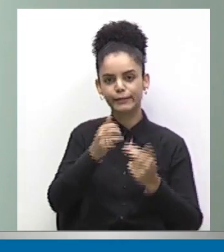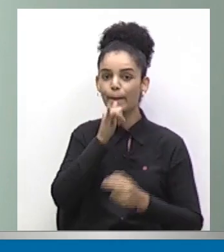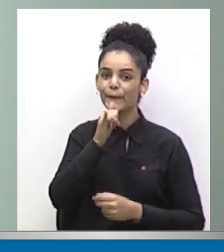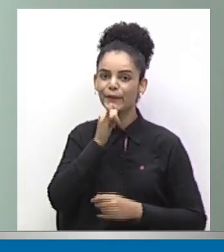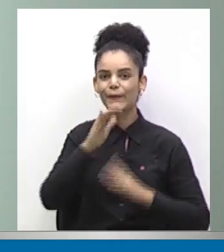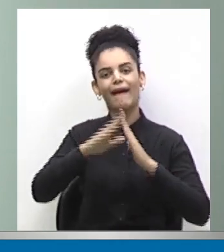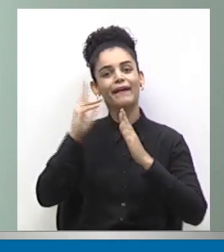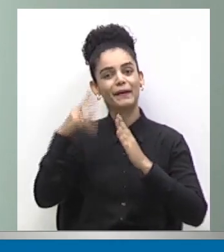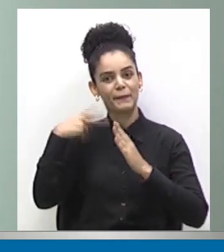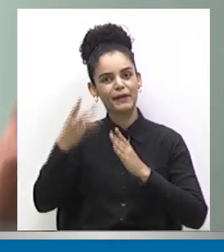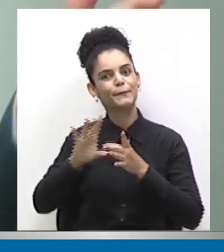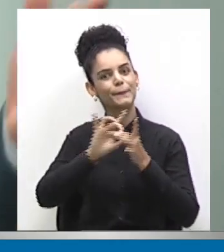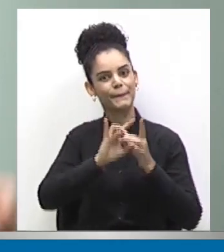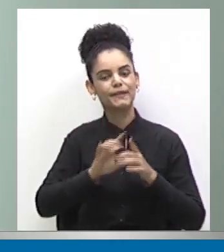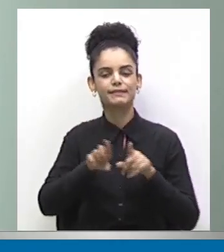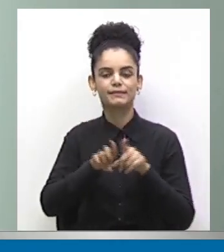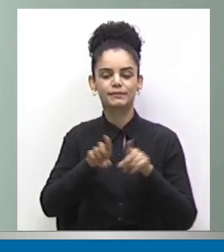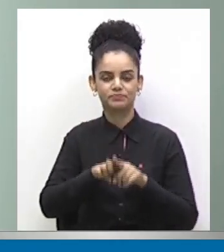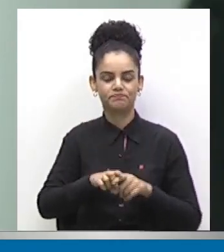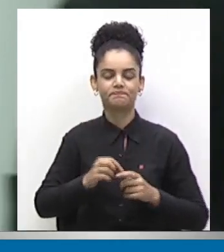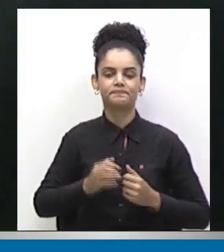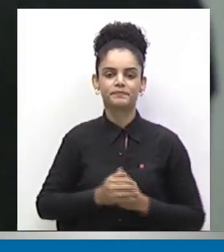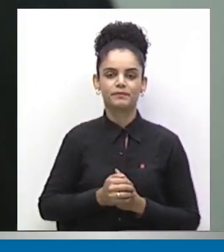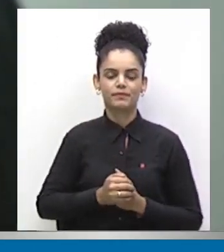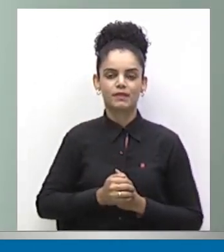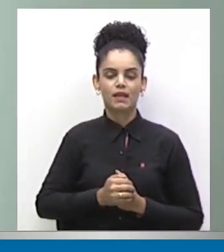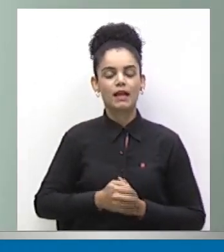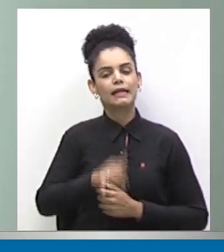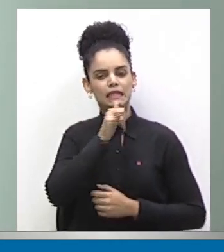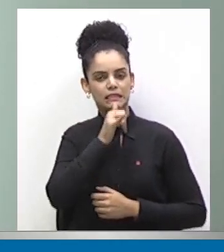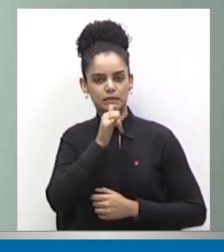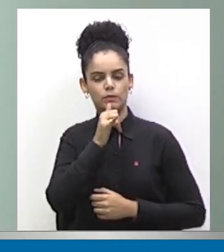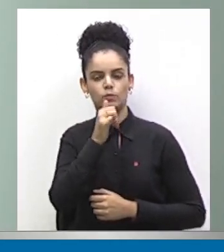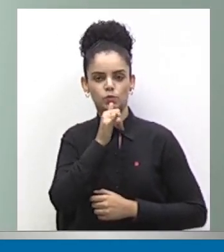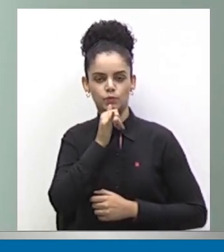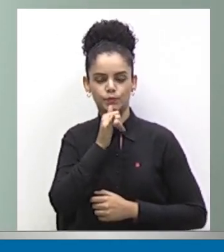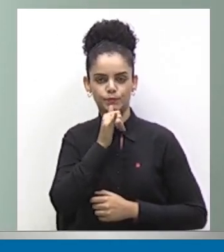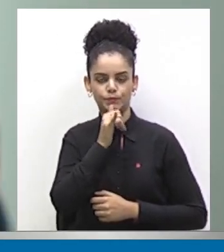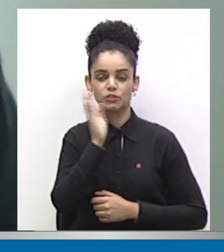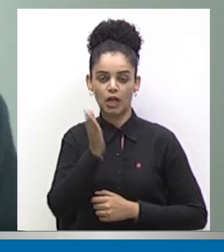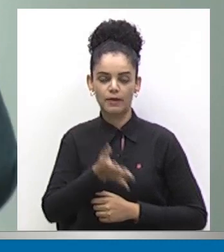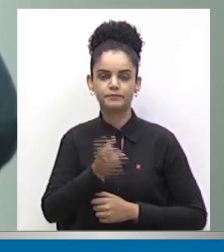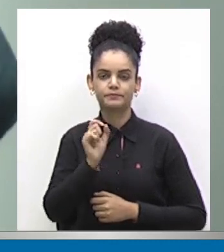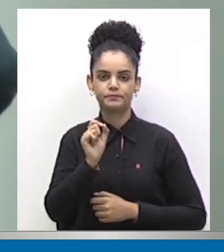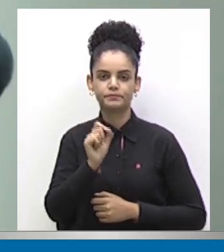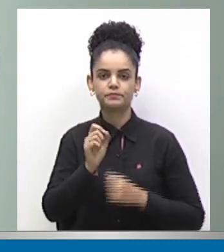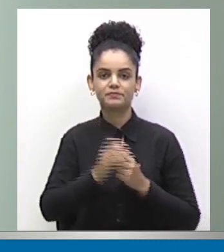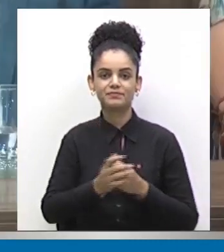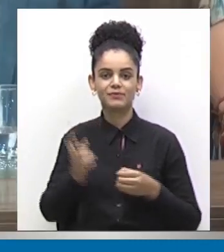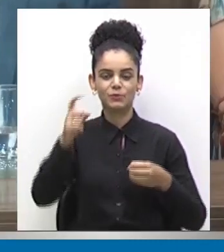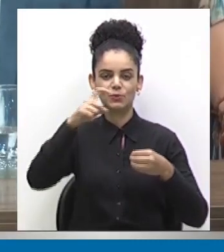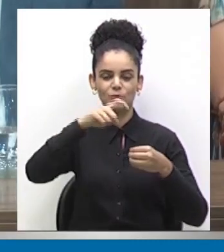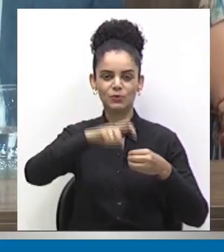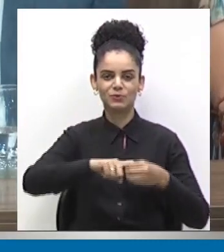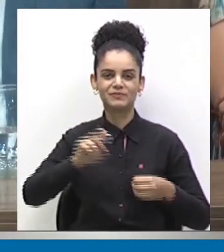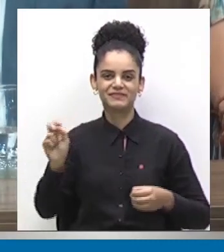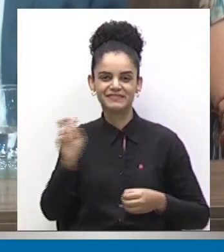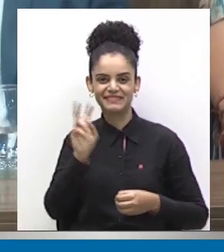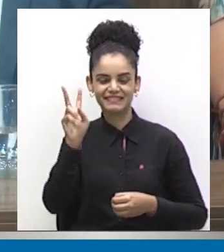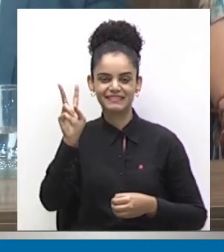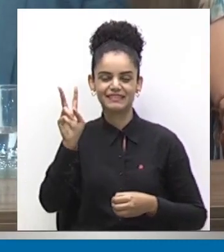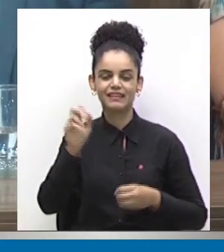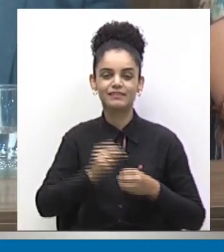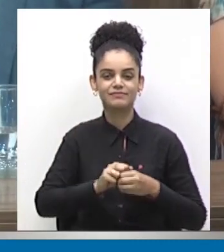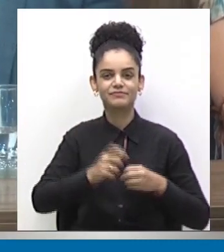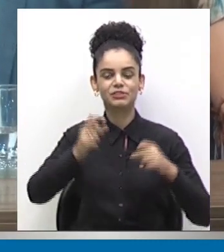Citamos, por exemplo, como disse nosso vice-prefeito, o retorno do nosso vestibular tradicional, cujas